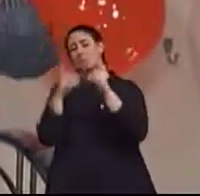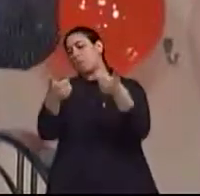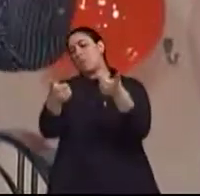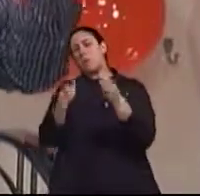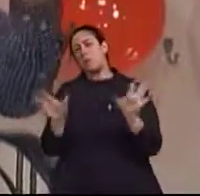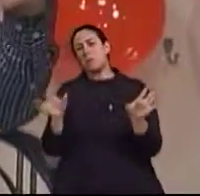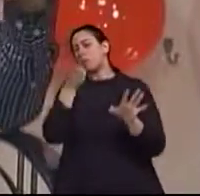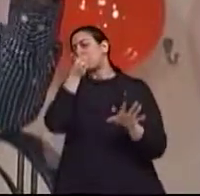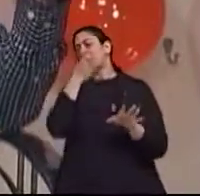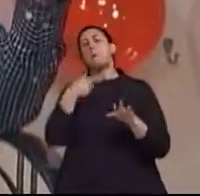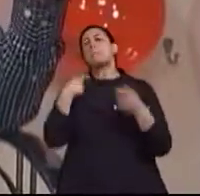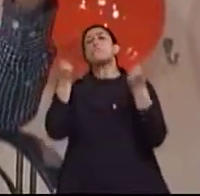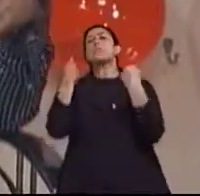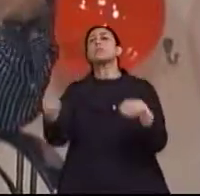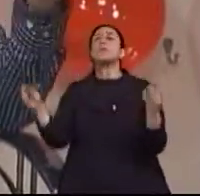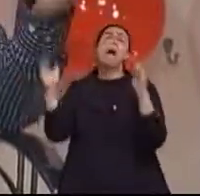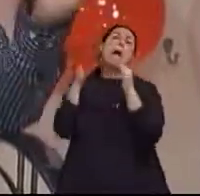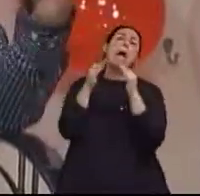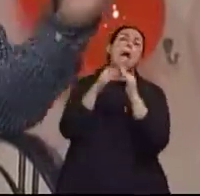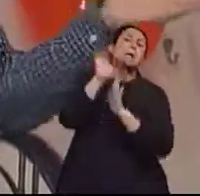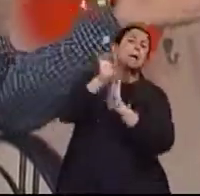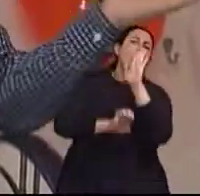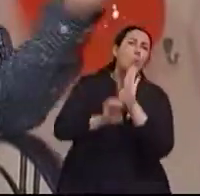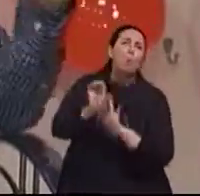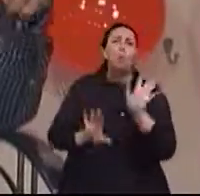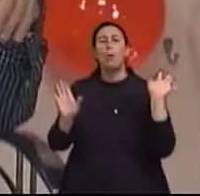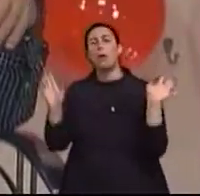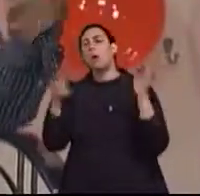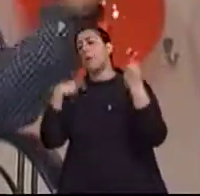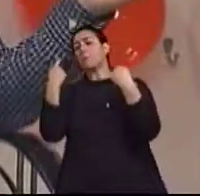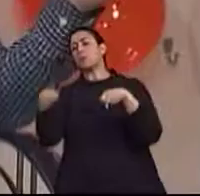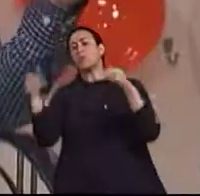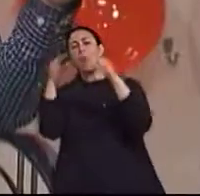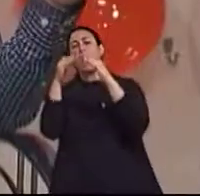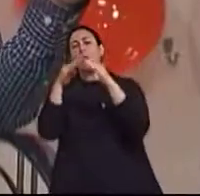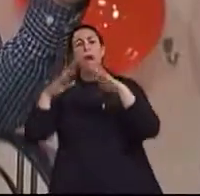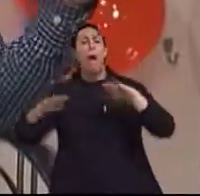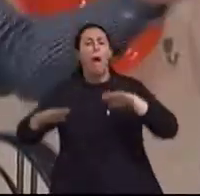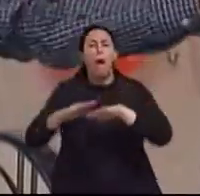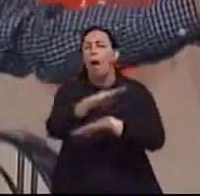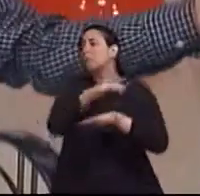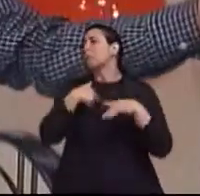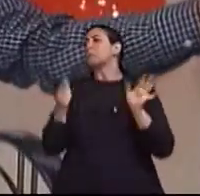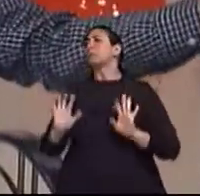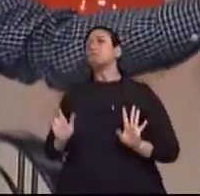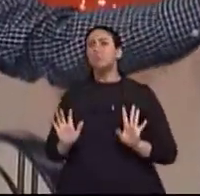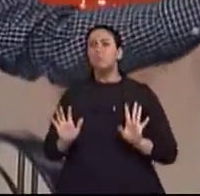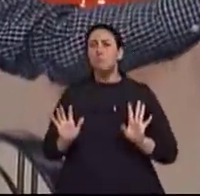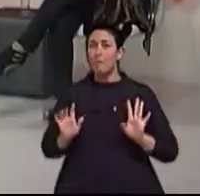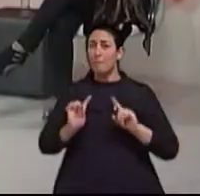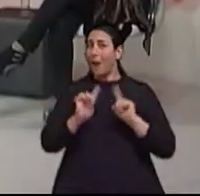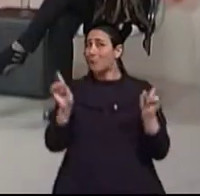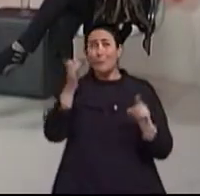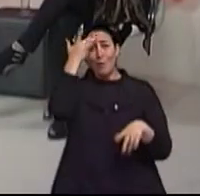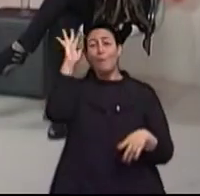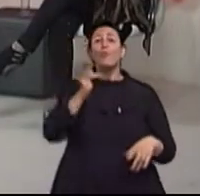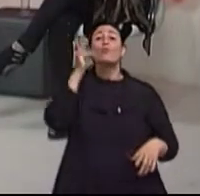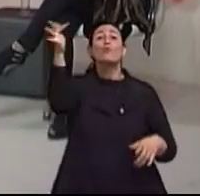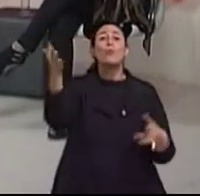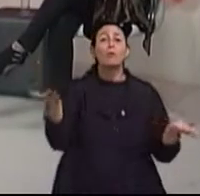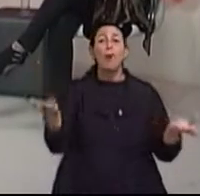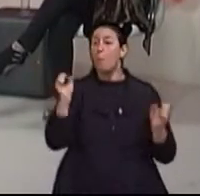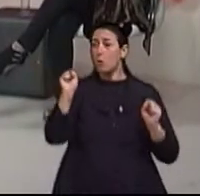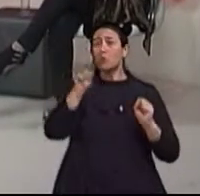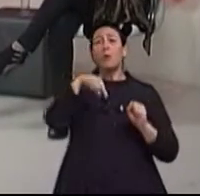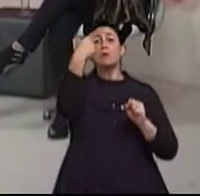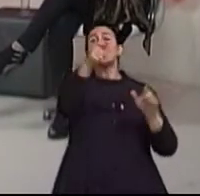também, não preciso de uma casa com elevador, não preciso de uma casa com rampa, não tem problema nenhum, mas ninguém sabe o que vai acontecer. Semana